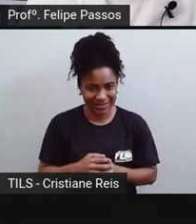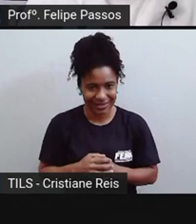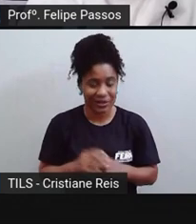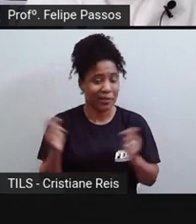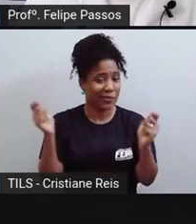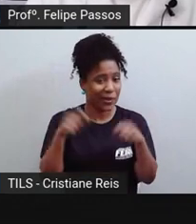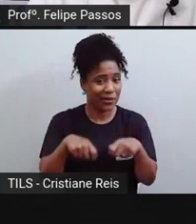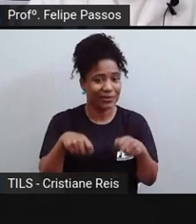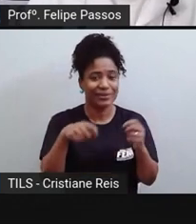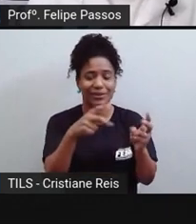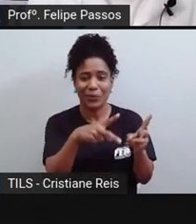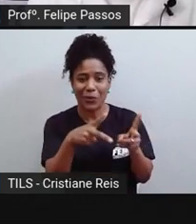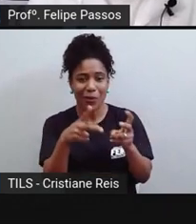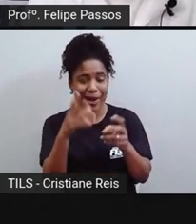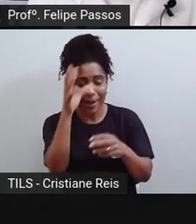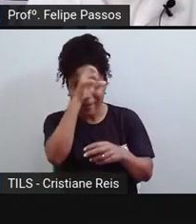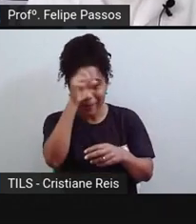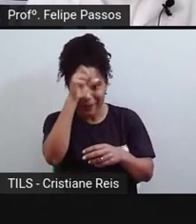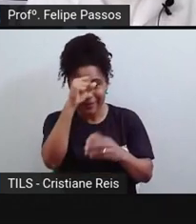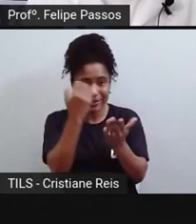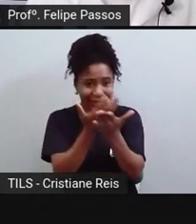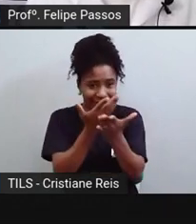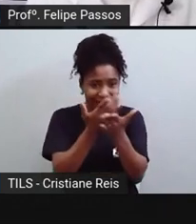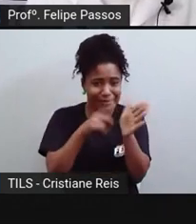O Brasil tem um litoral gigantesco.